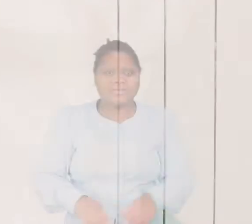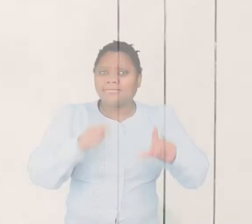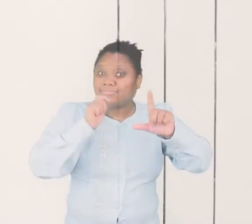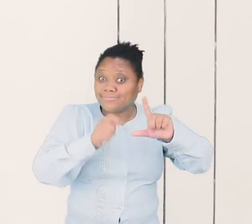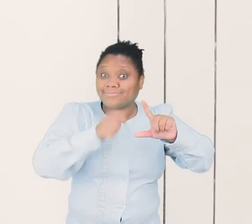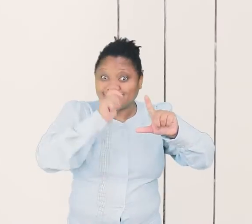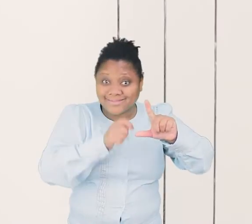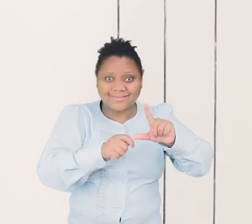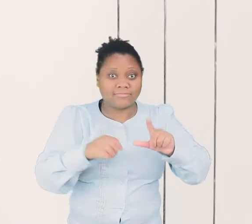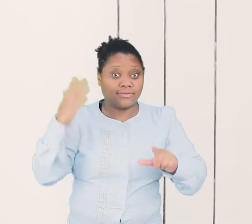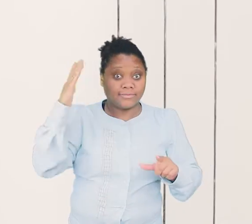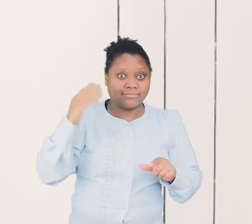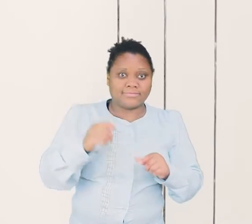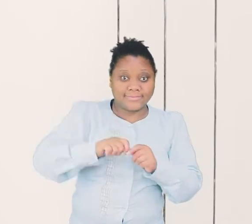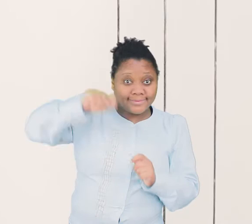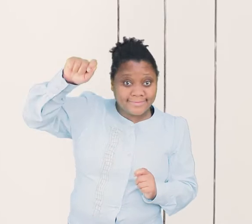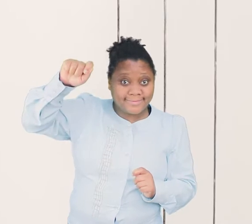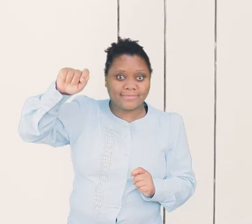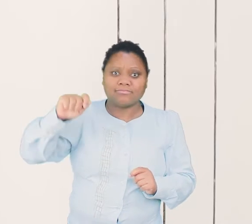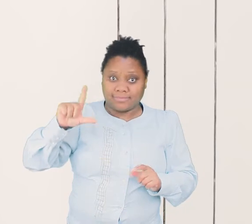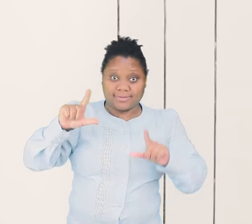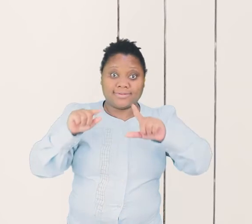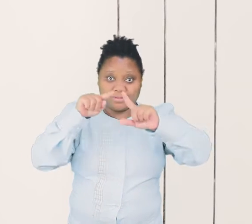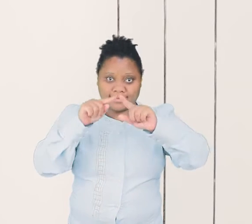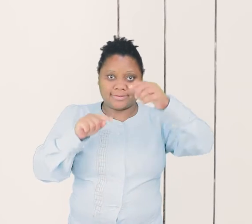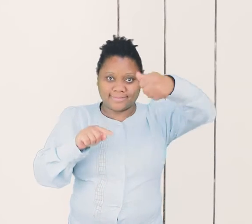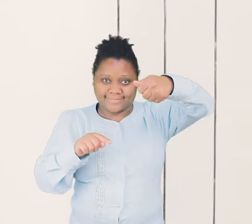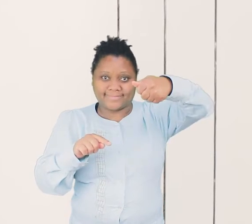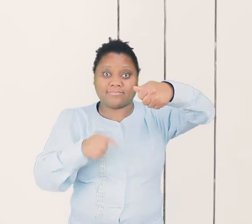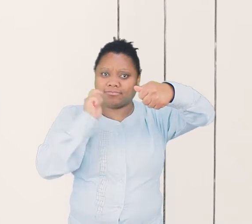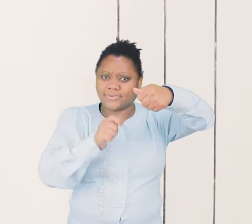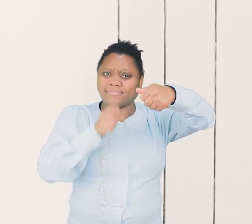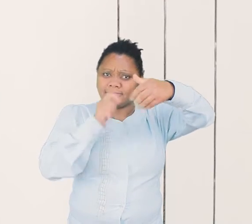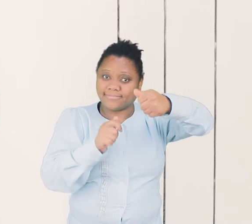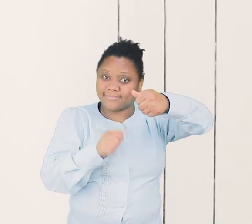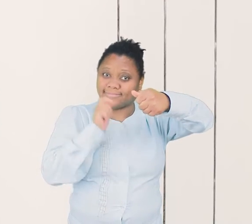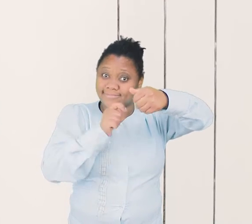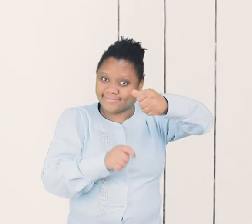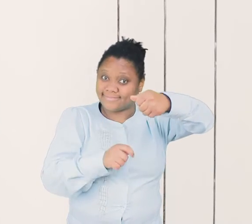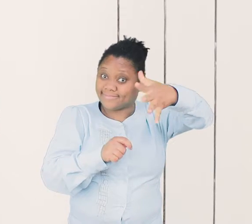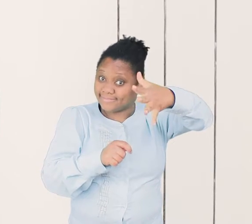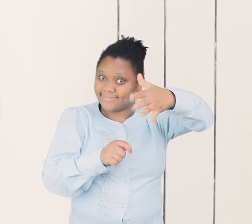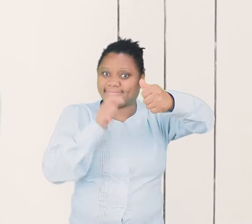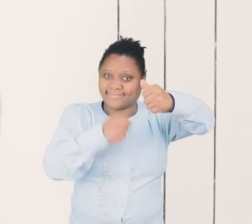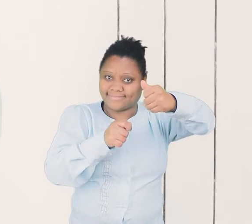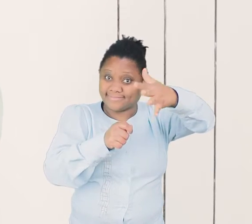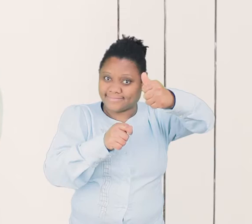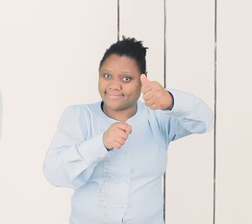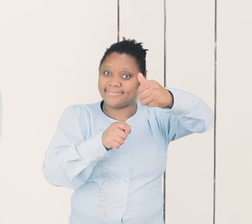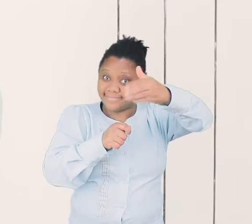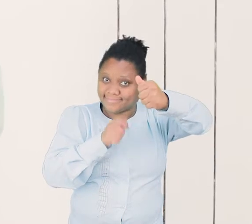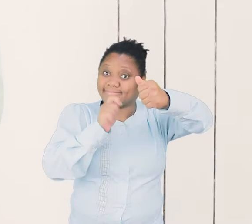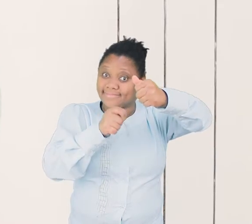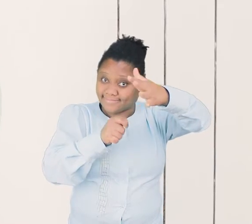Para tocar, enquanto uma das mãos do músico maneja a baqueta, a outra segura o triângulo e alterna